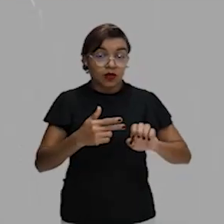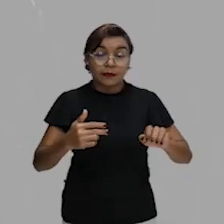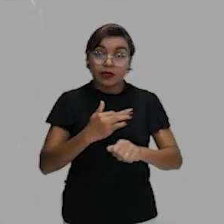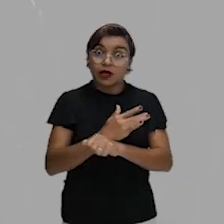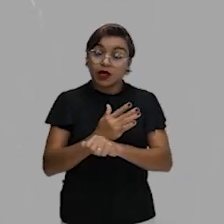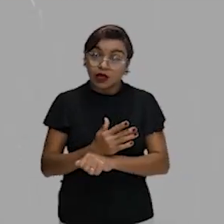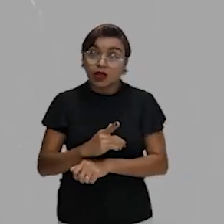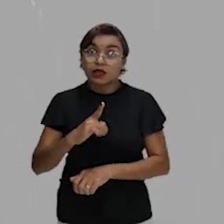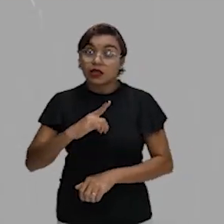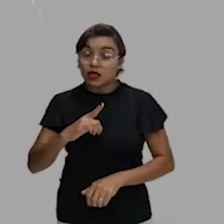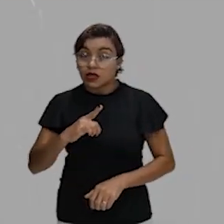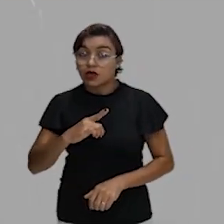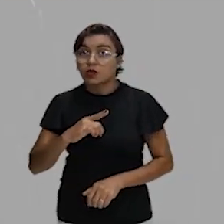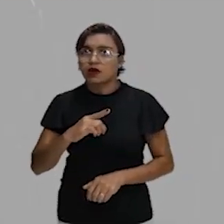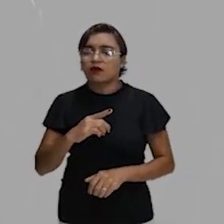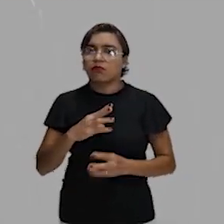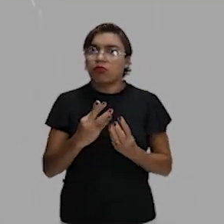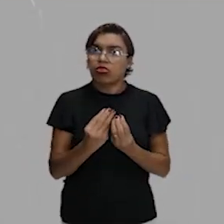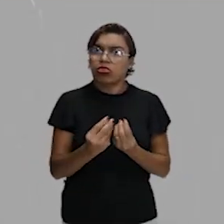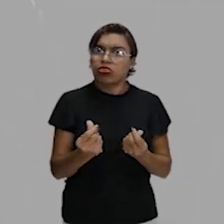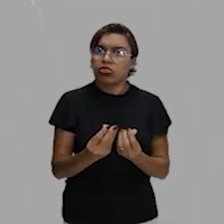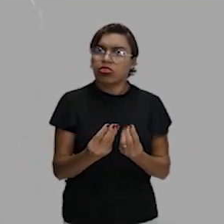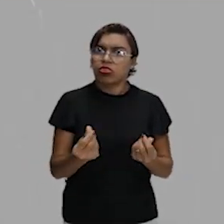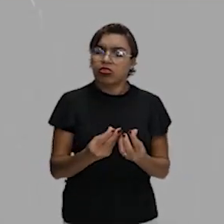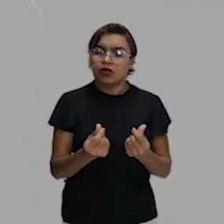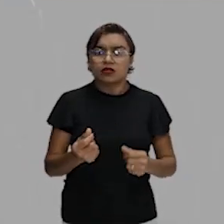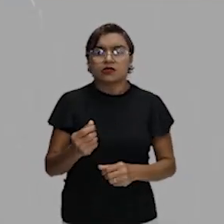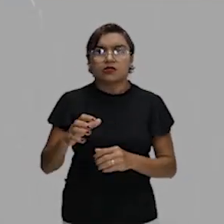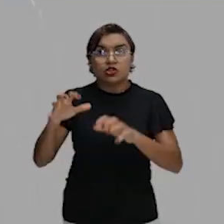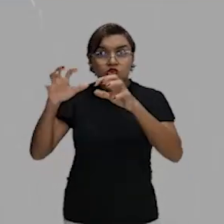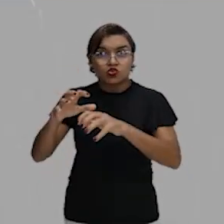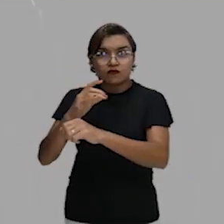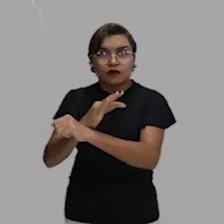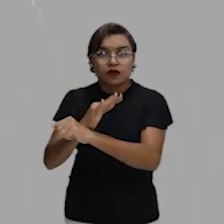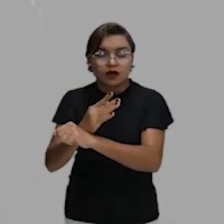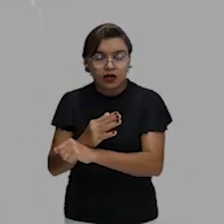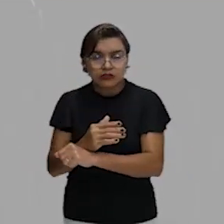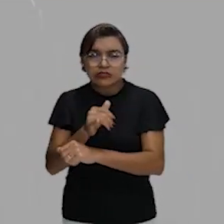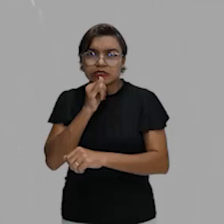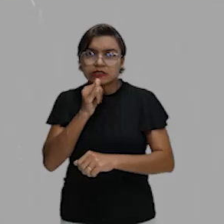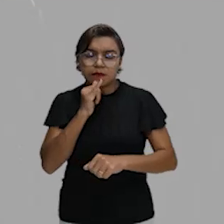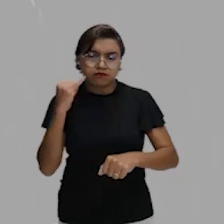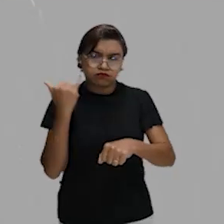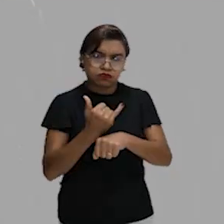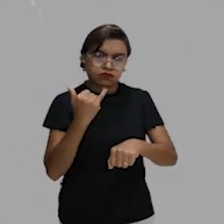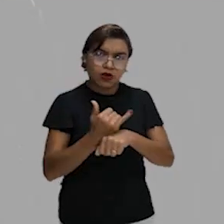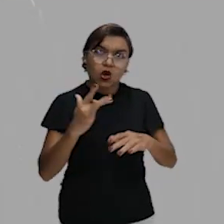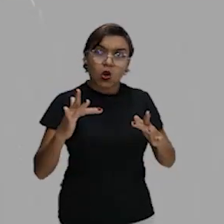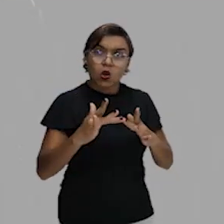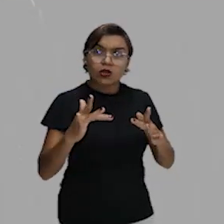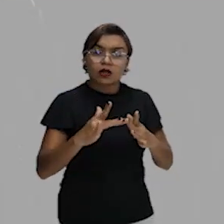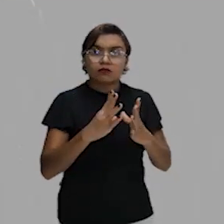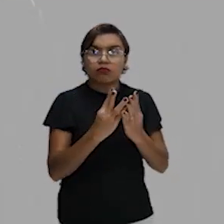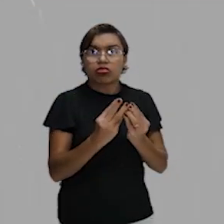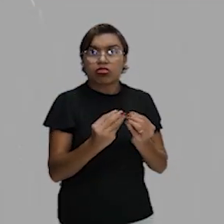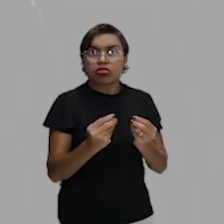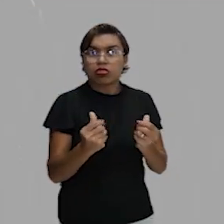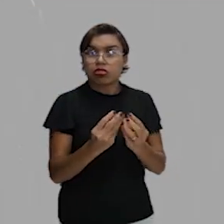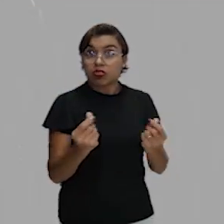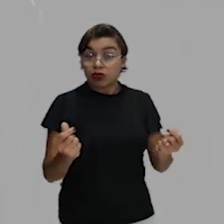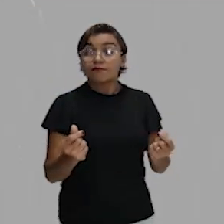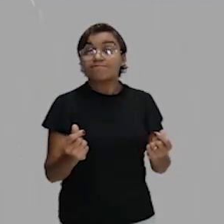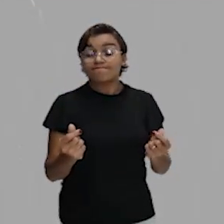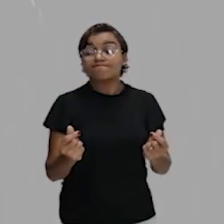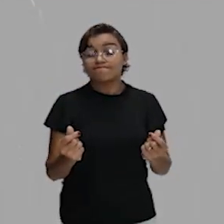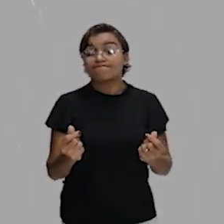tem poder de corrosão. Então, a chuva ácida, quando entra em contato com estruturas metálicas, por exemplo, ela tende a fazer o processo de corrosão